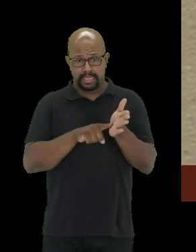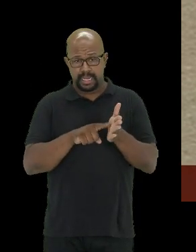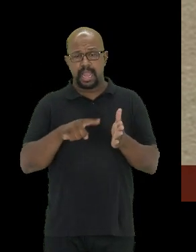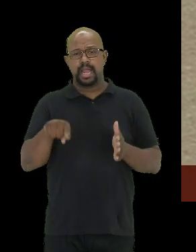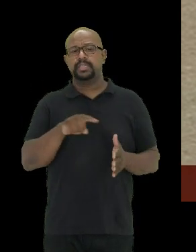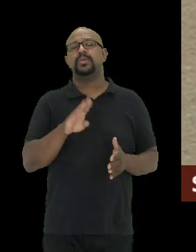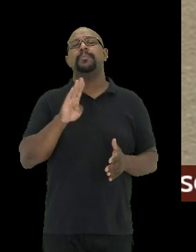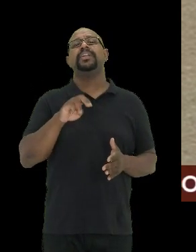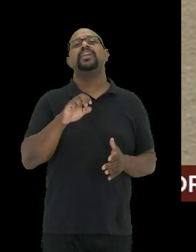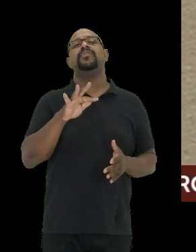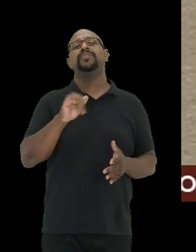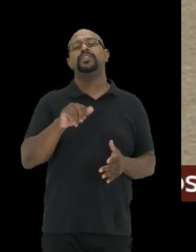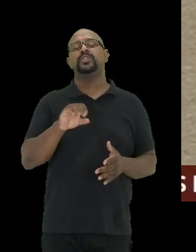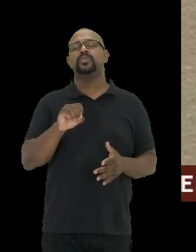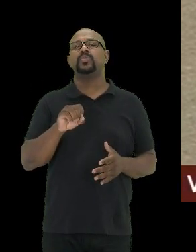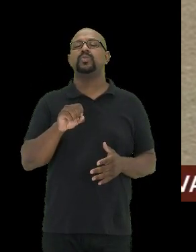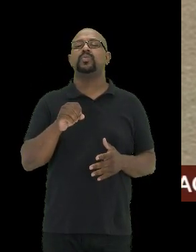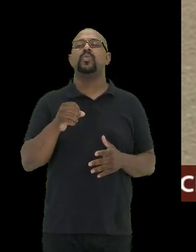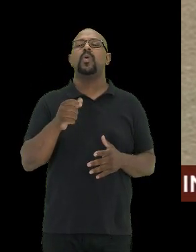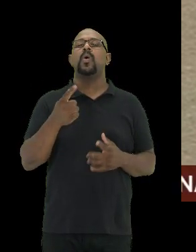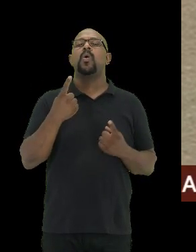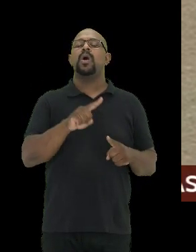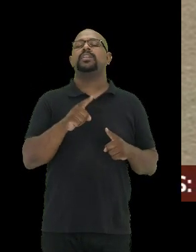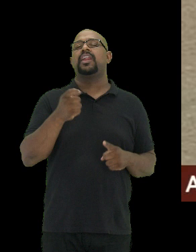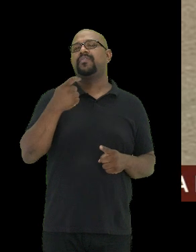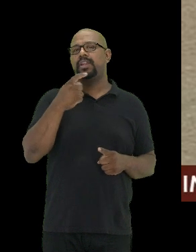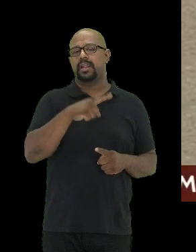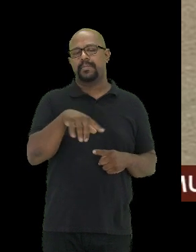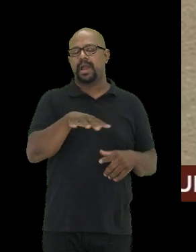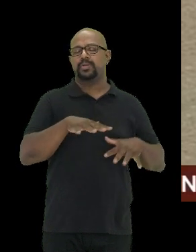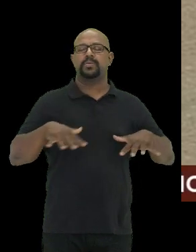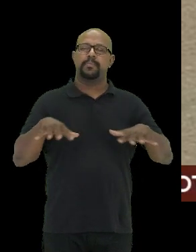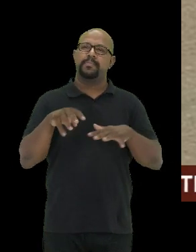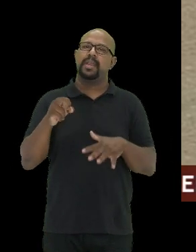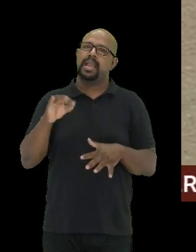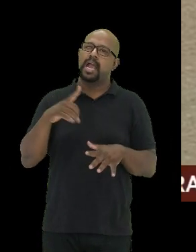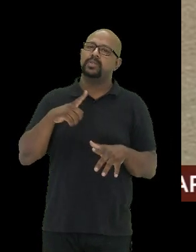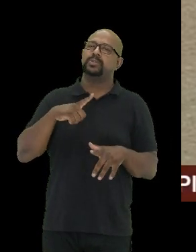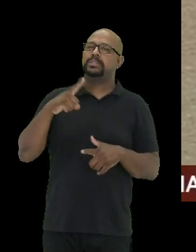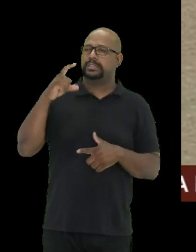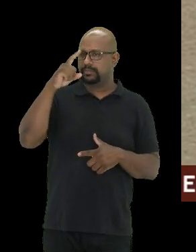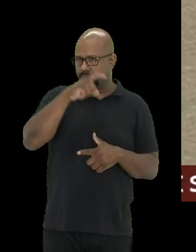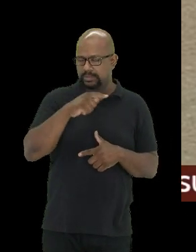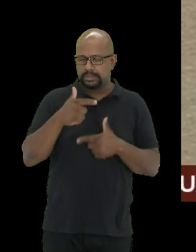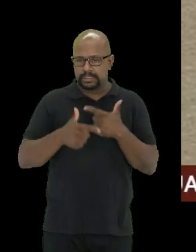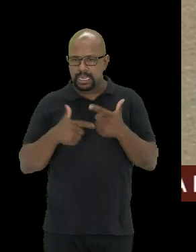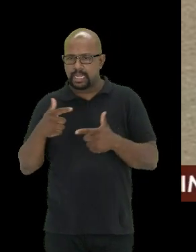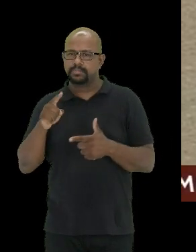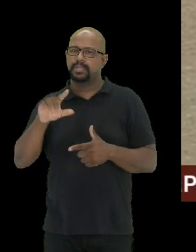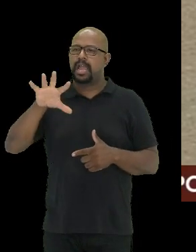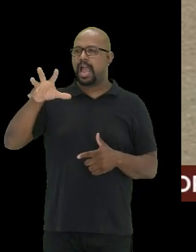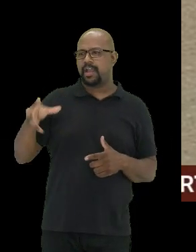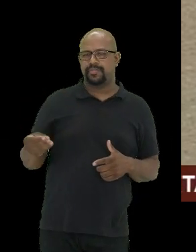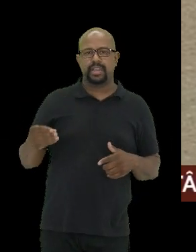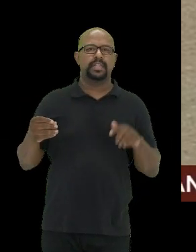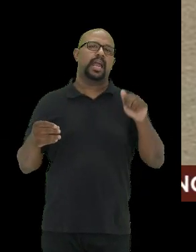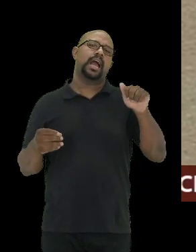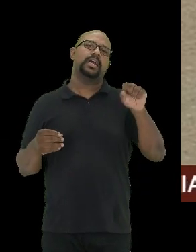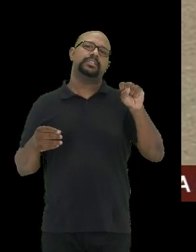-benefício dos antivenenos para os mercados que estão hoje com dificuldade de acesso, era a África e da Ásia.